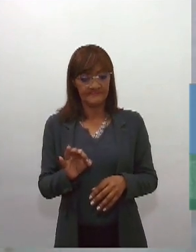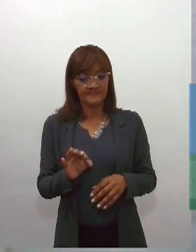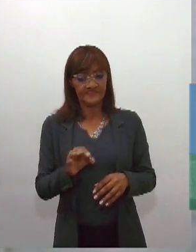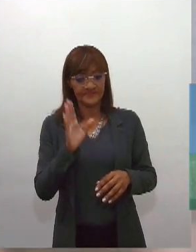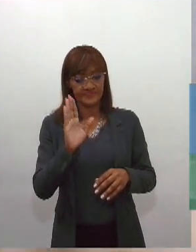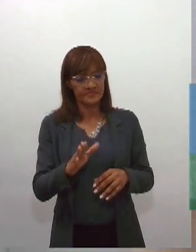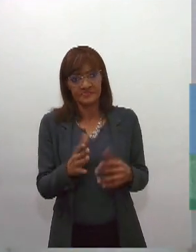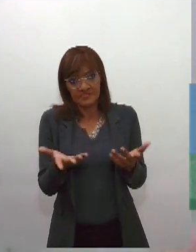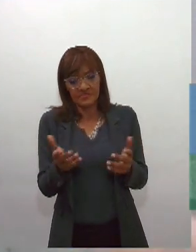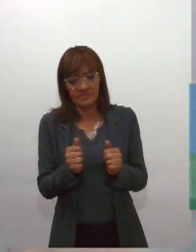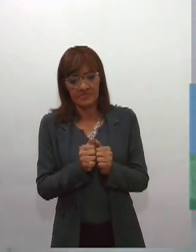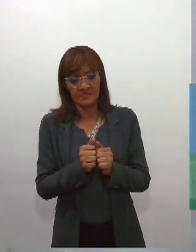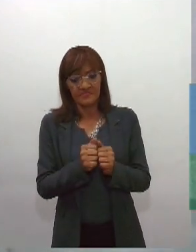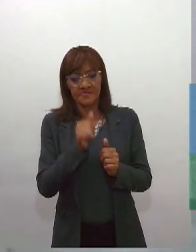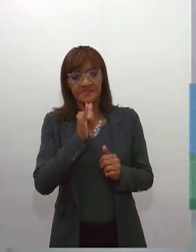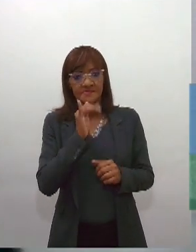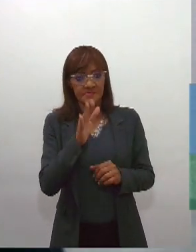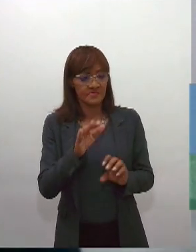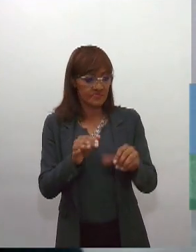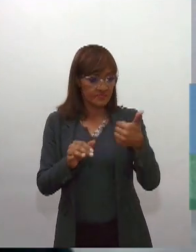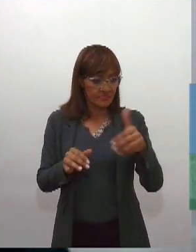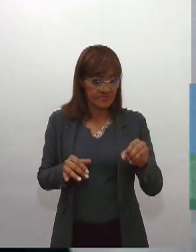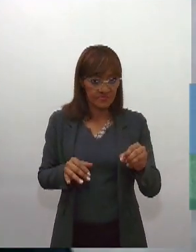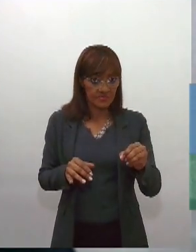tivessem dez pessoas, você tem que ter seis votos.